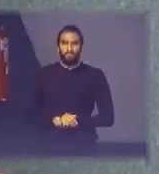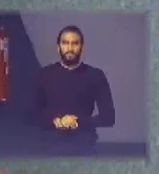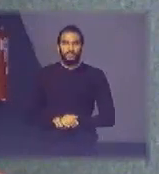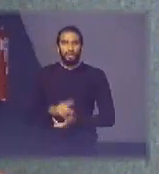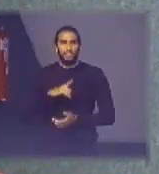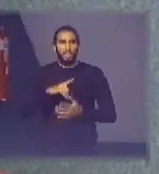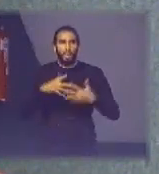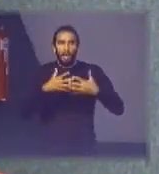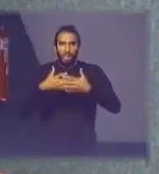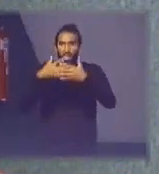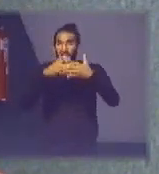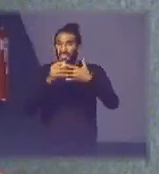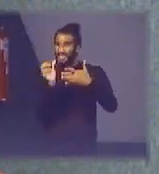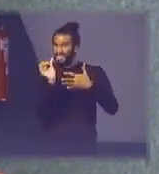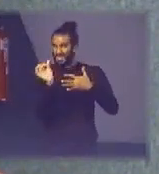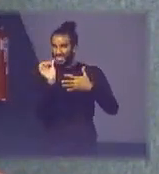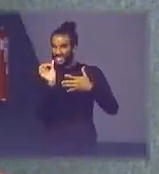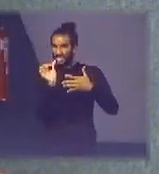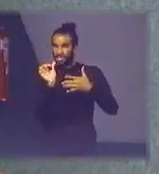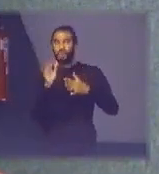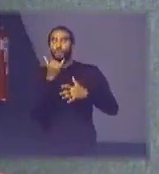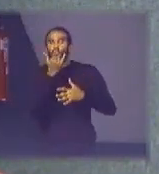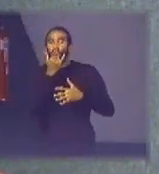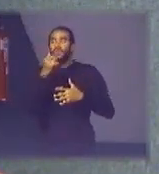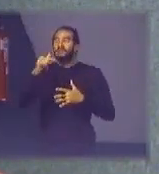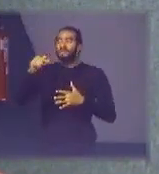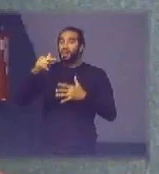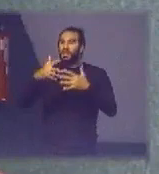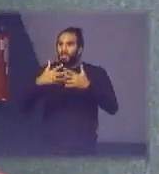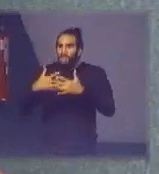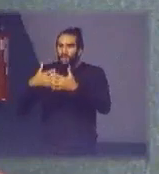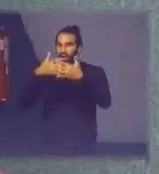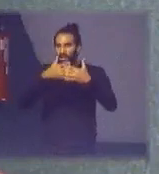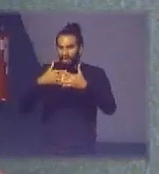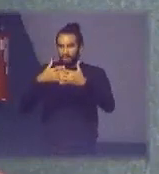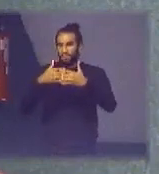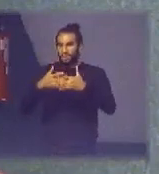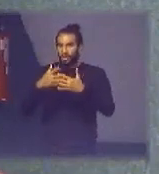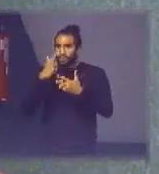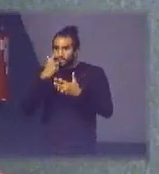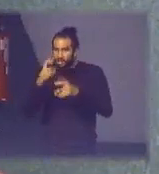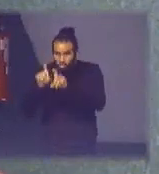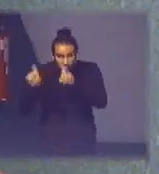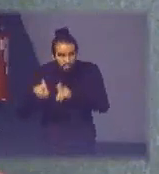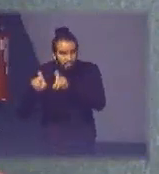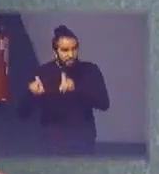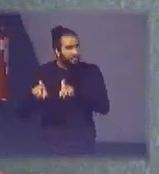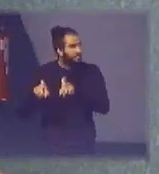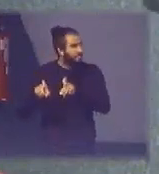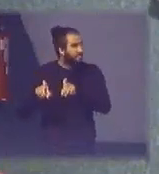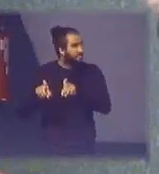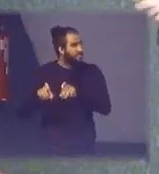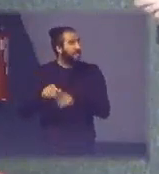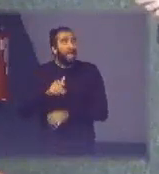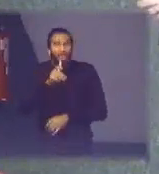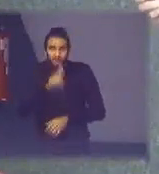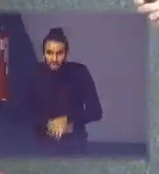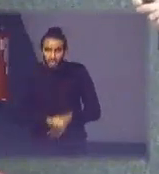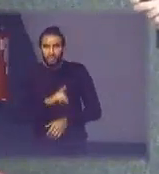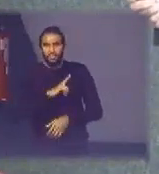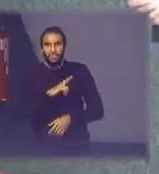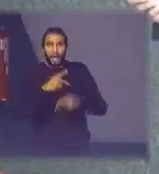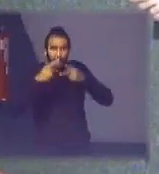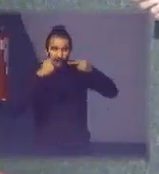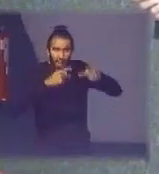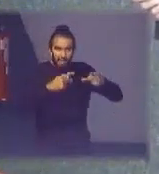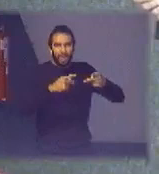carretas seis não sete carretas de eletroeletrônicos mais uma vez campanhas funcionam